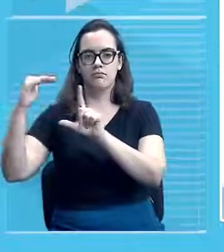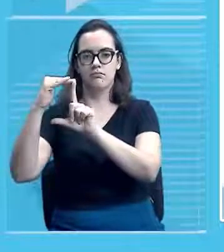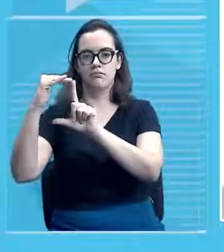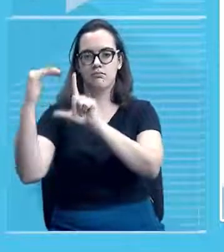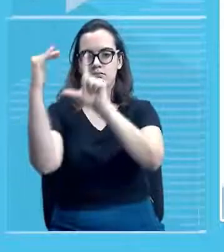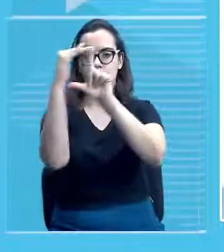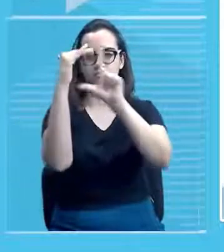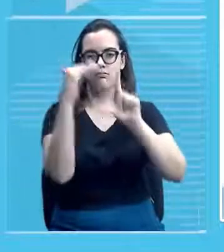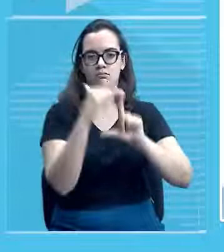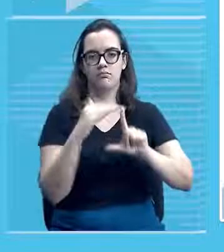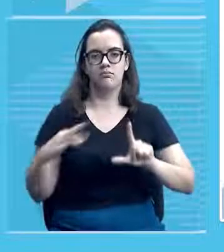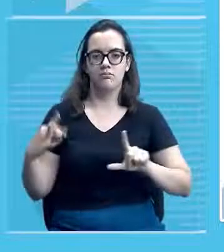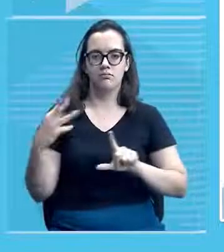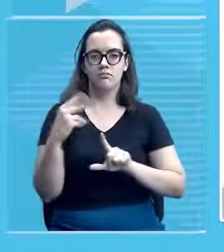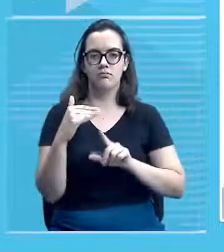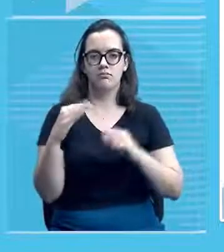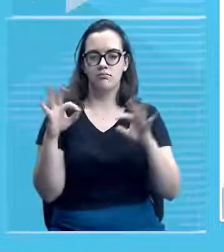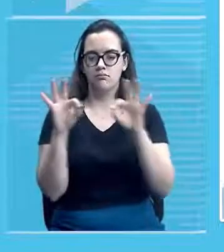muito técnico,